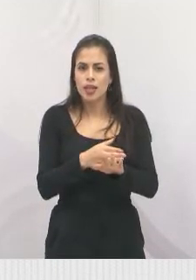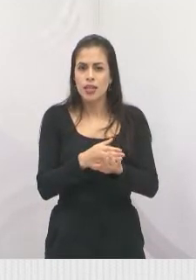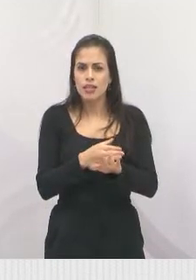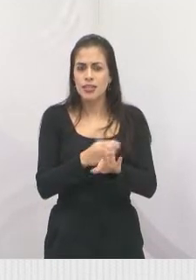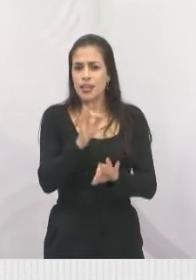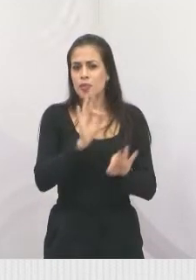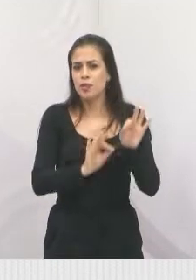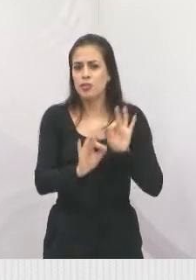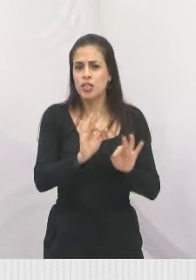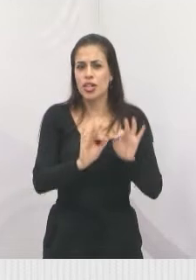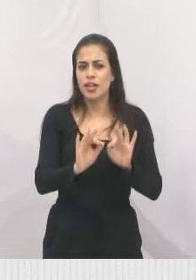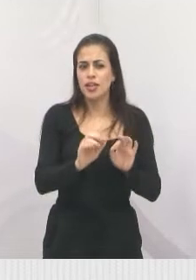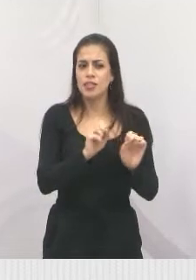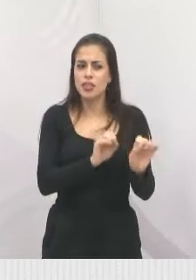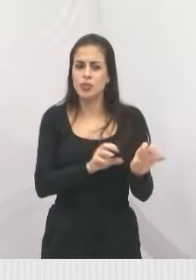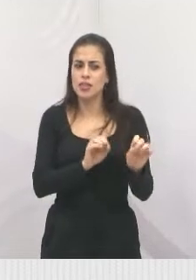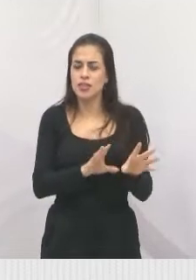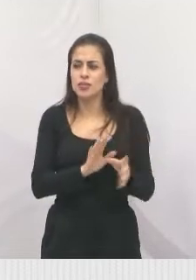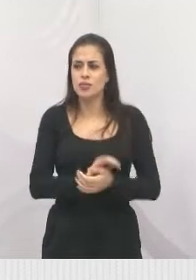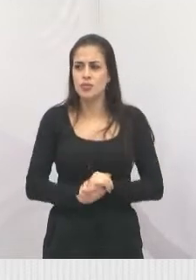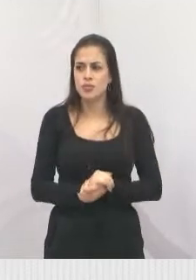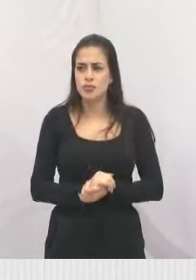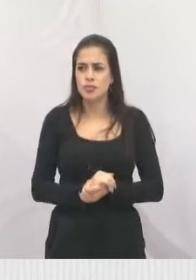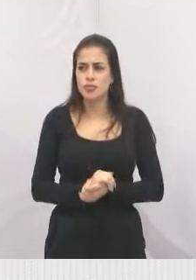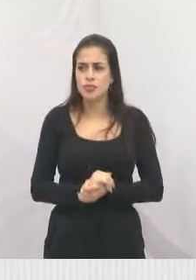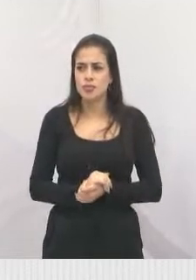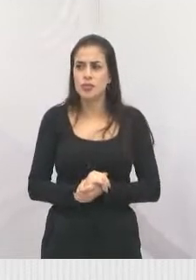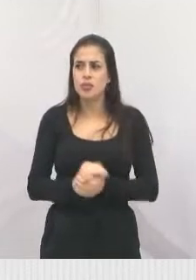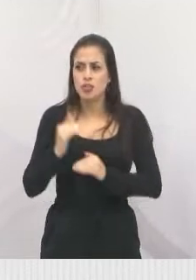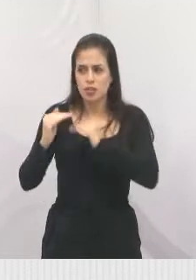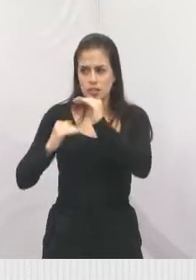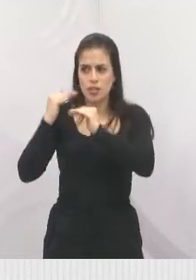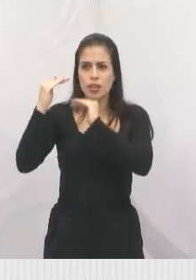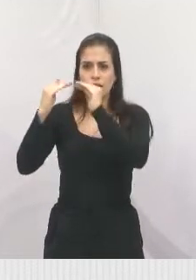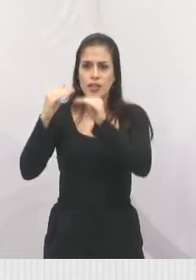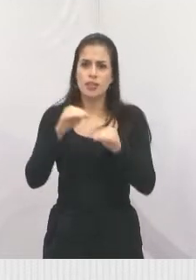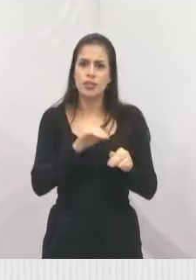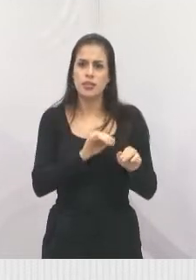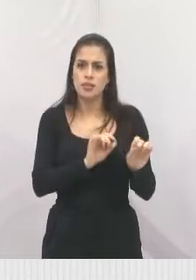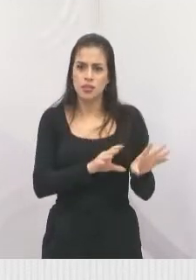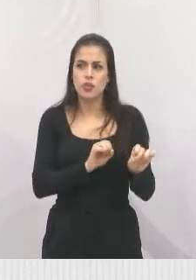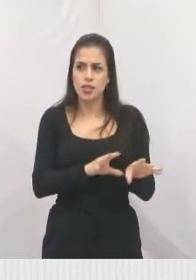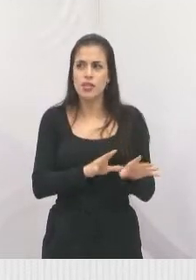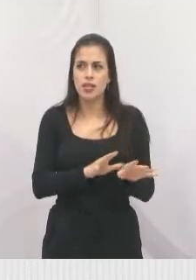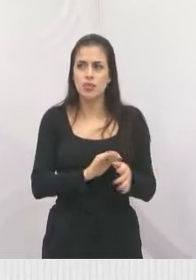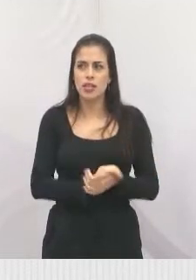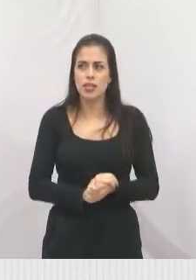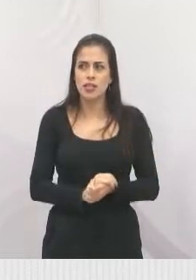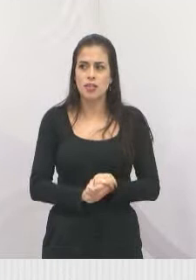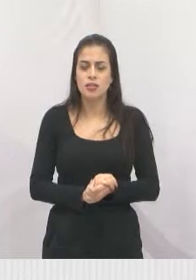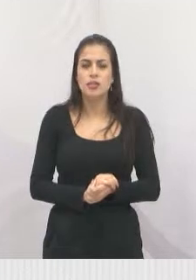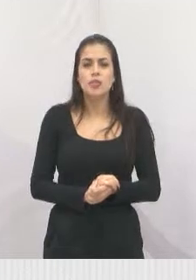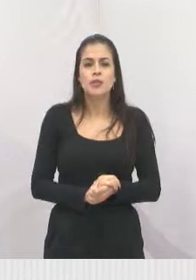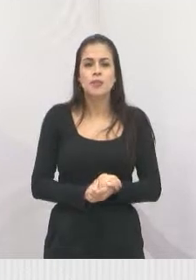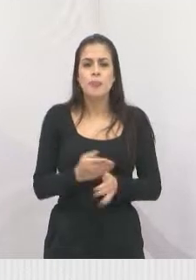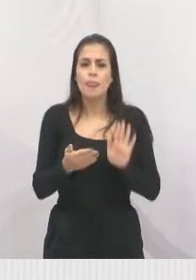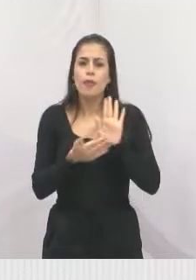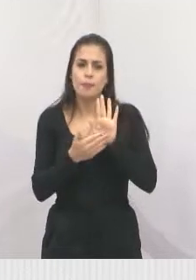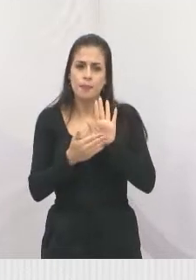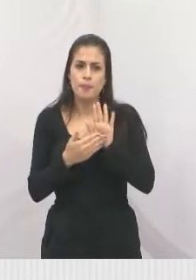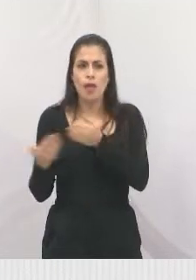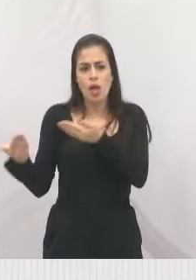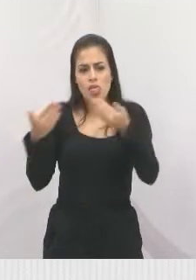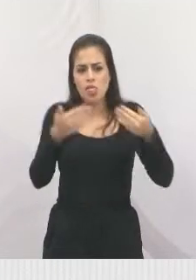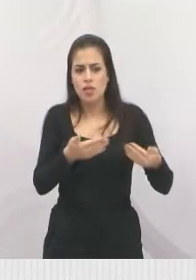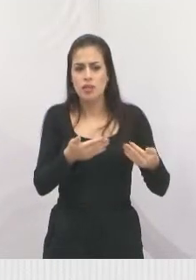Diferentemente de lá de 2015, que essa proposta foi imposta, colocada, a nossa